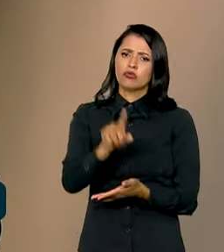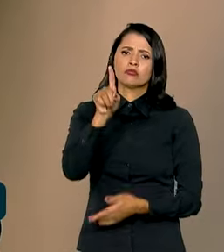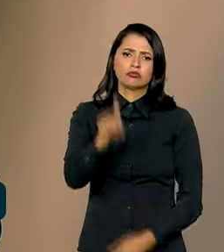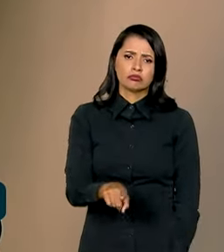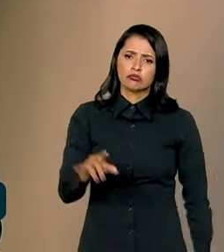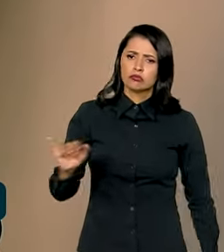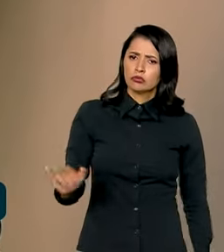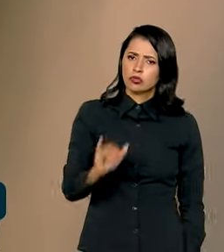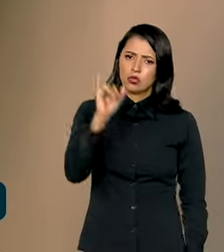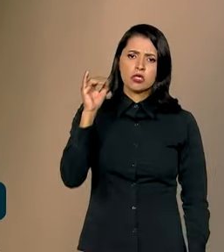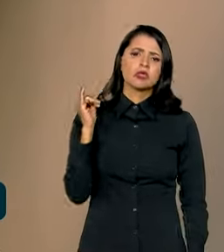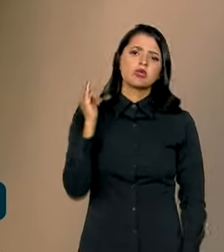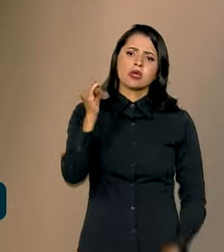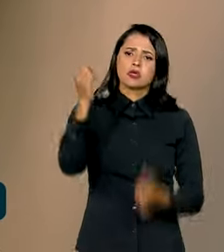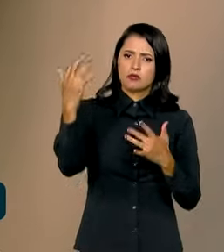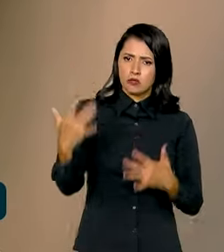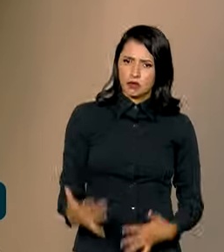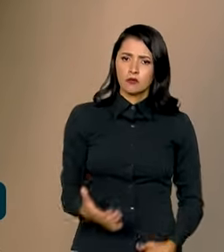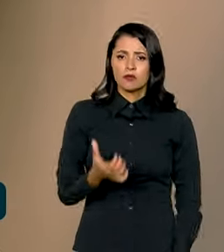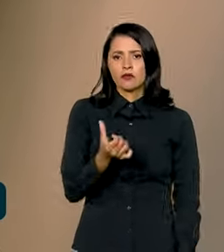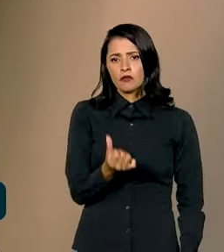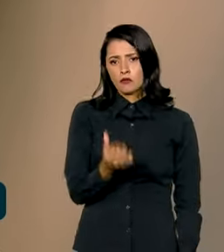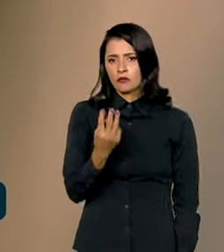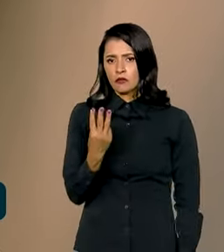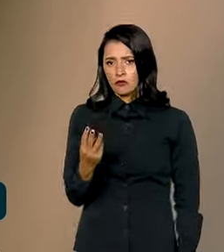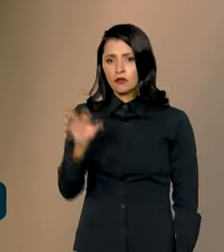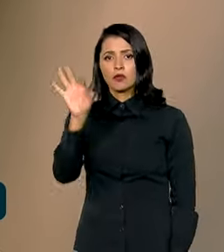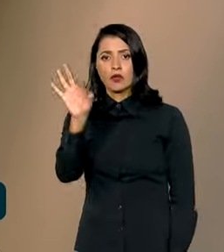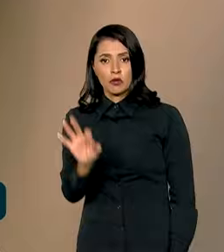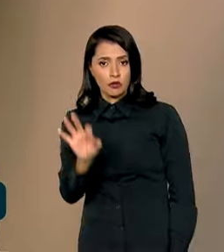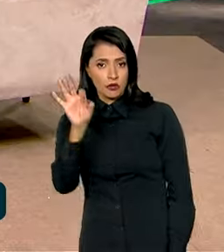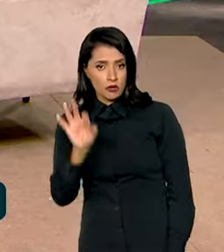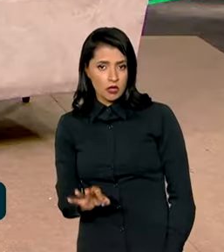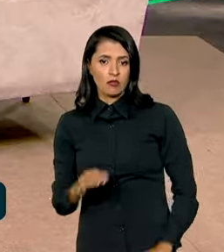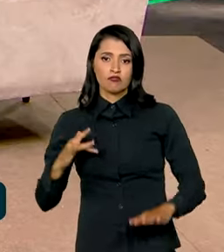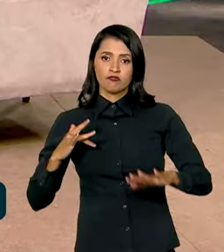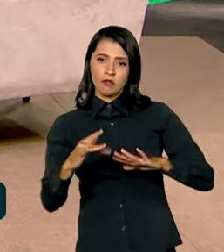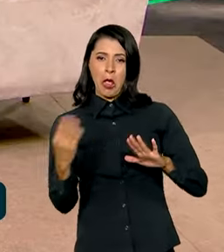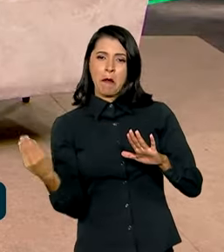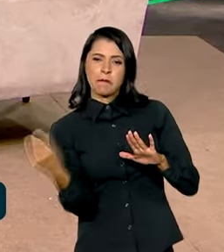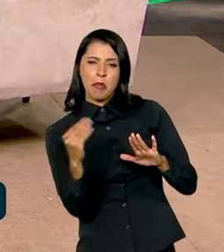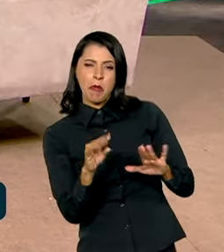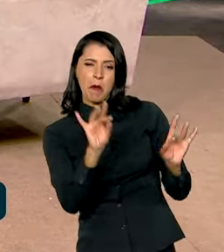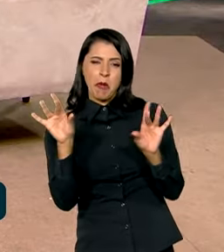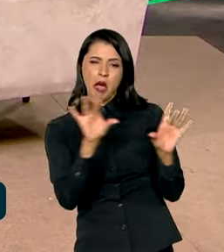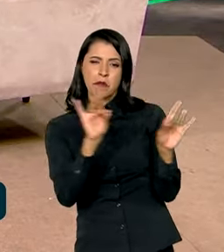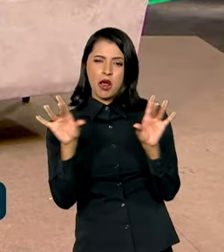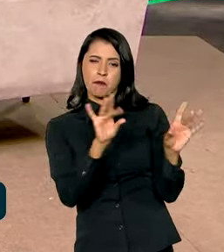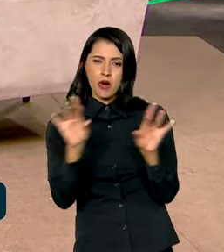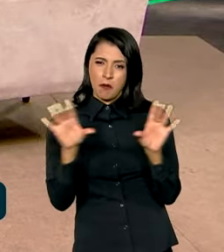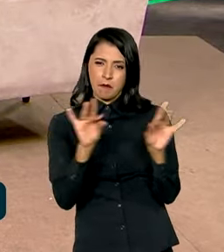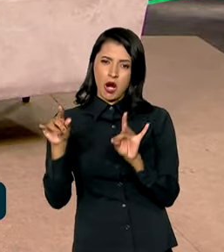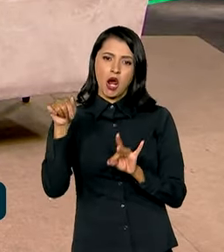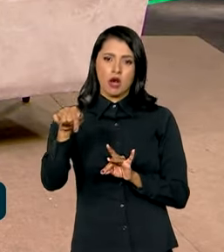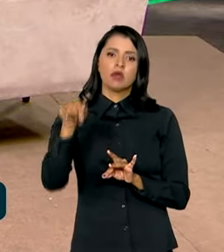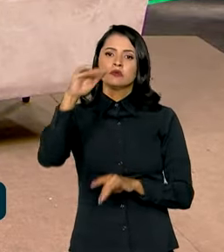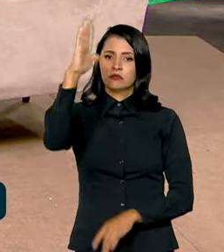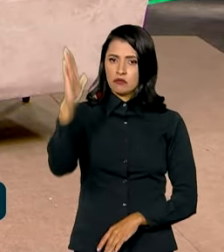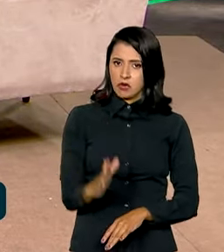importante. 63% das postagens que foram feitas nas redes sociais do Brasil